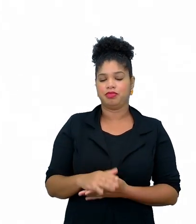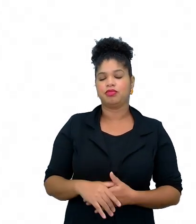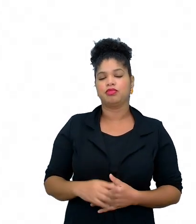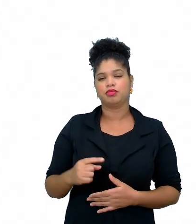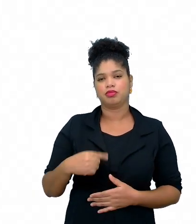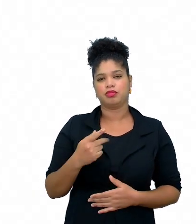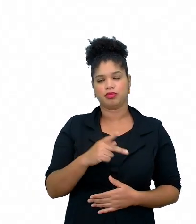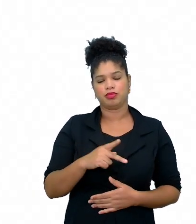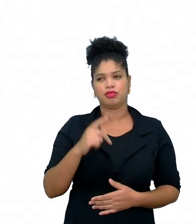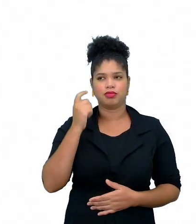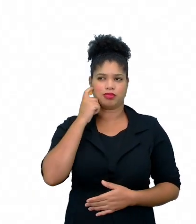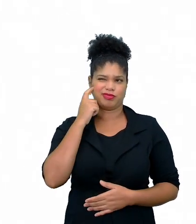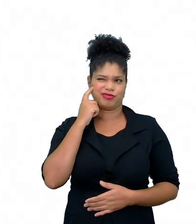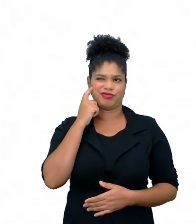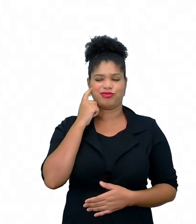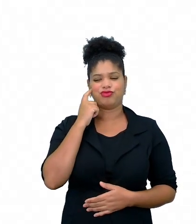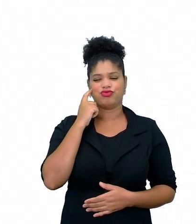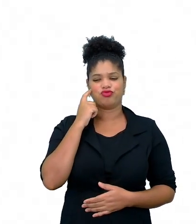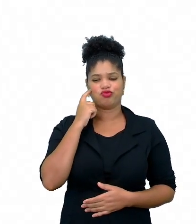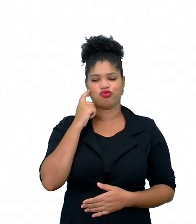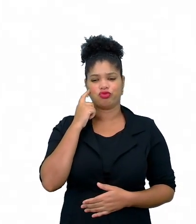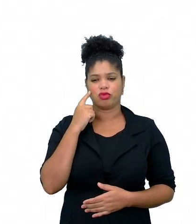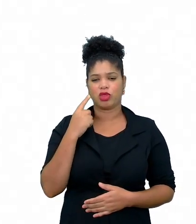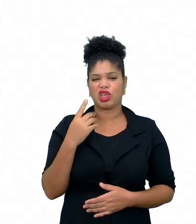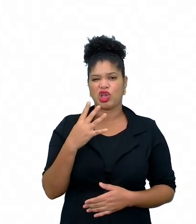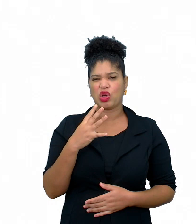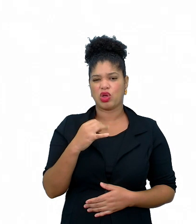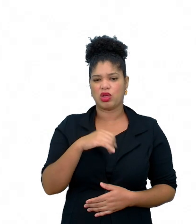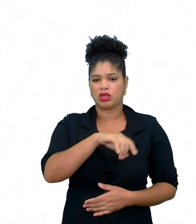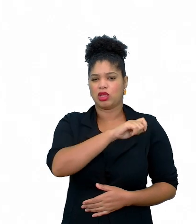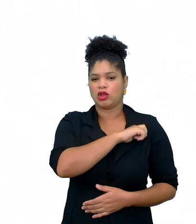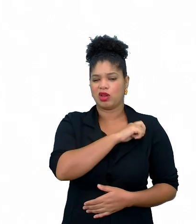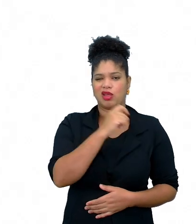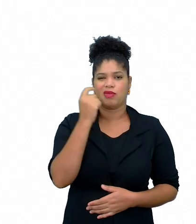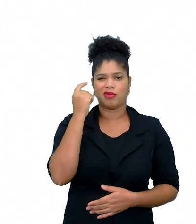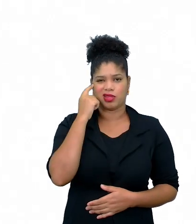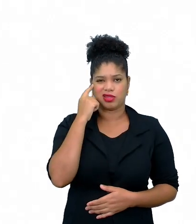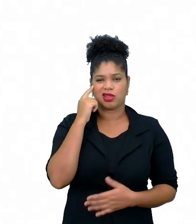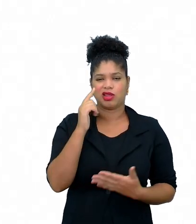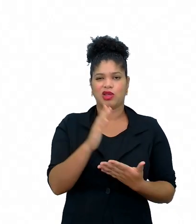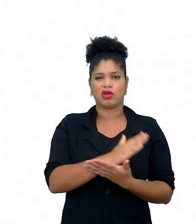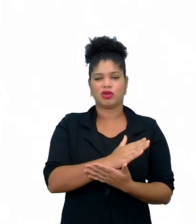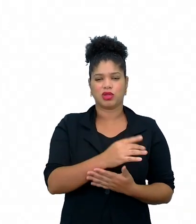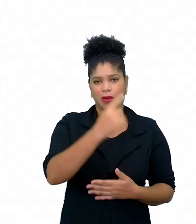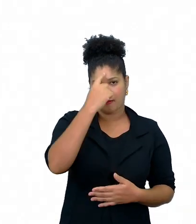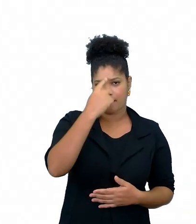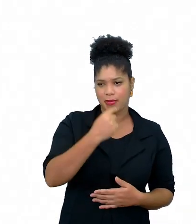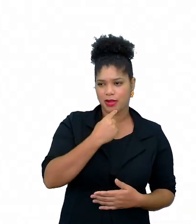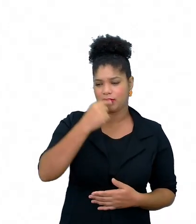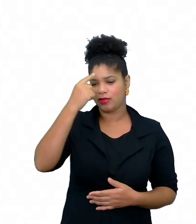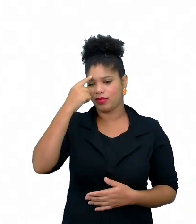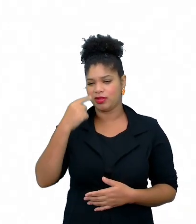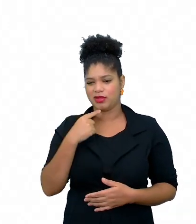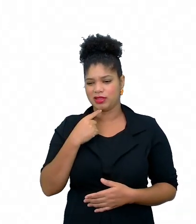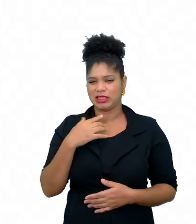você pode pensar assim, nossa, 40 alunos, como eu vou pensar em recursos de personalização, né,